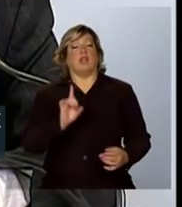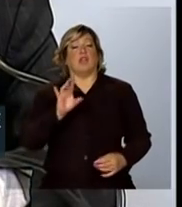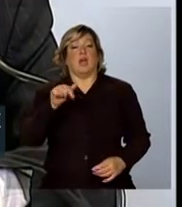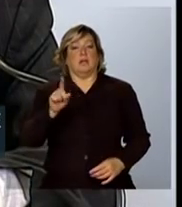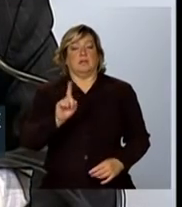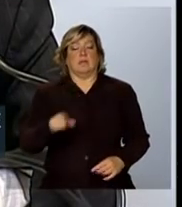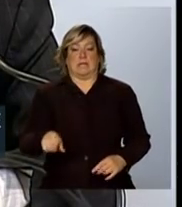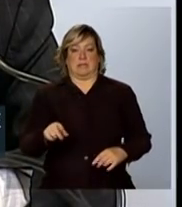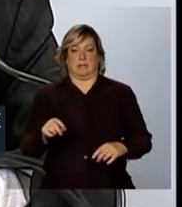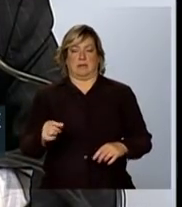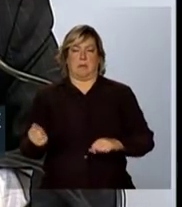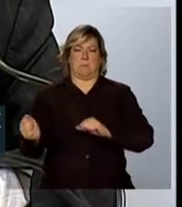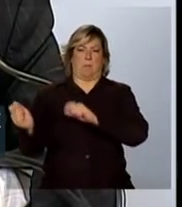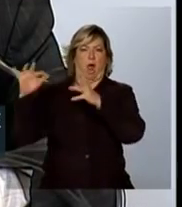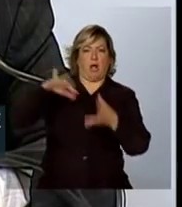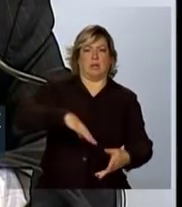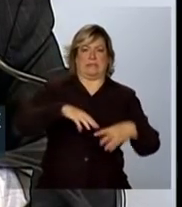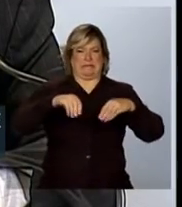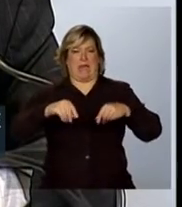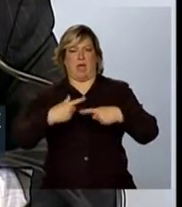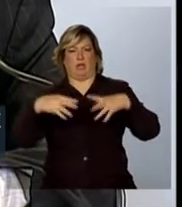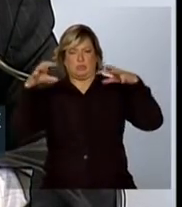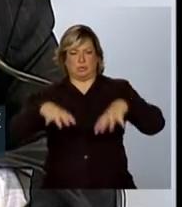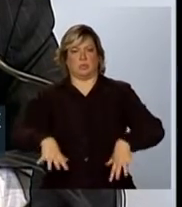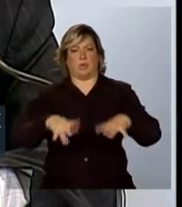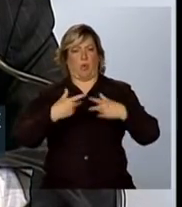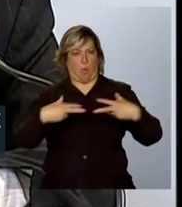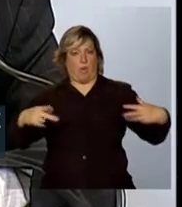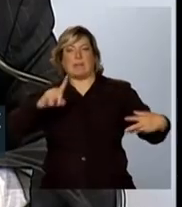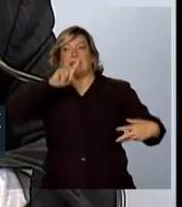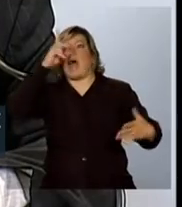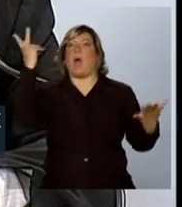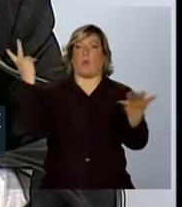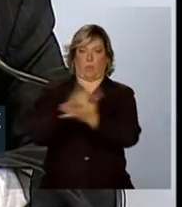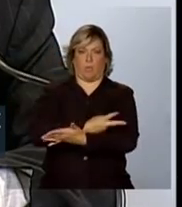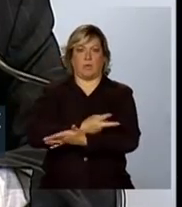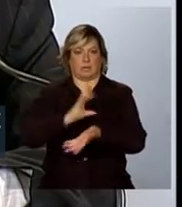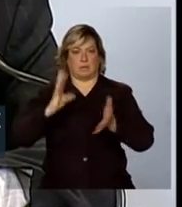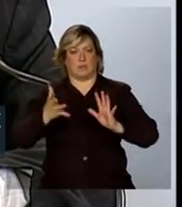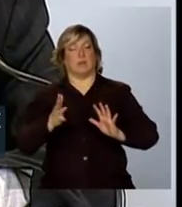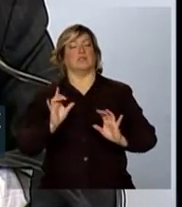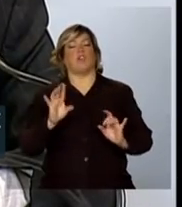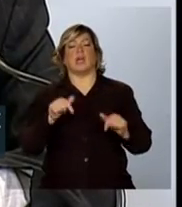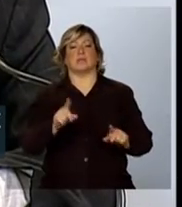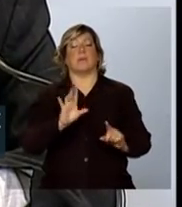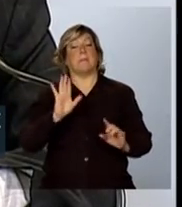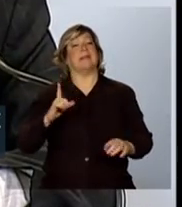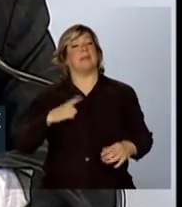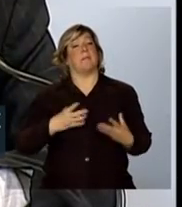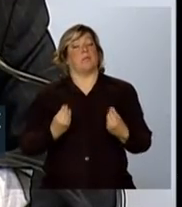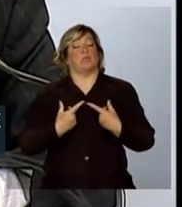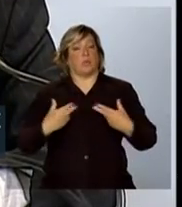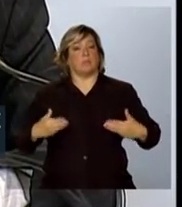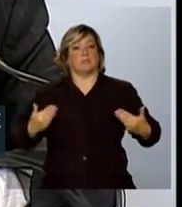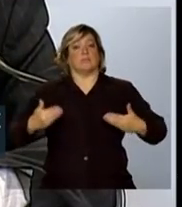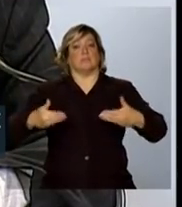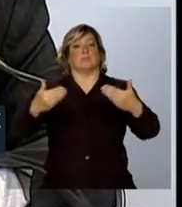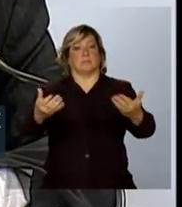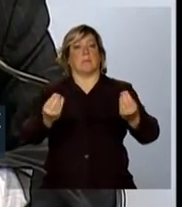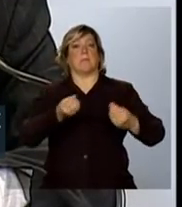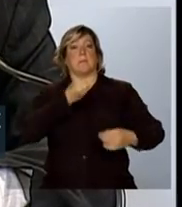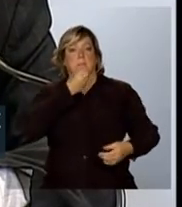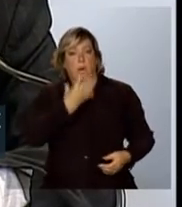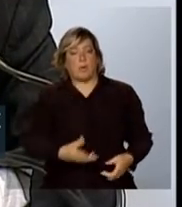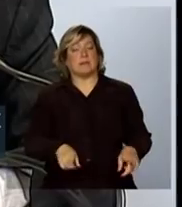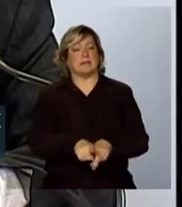vista de desastres naturais, nós também temos tido progressos muito relevantes do ponto de vista